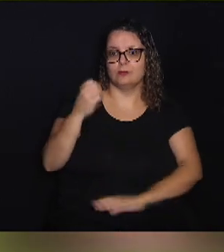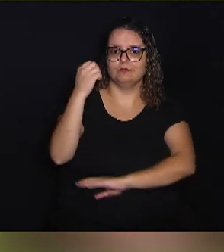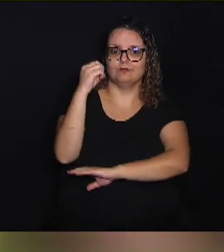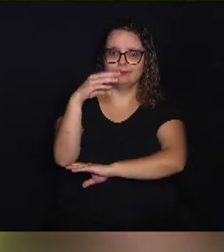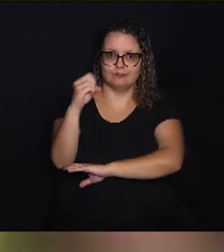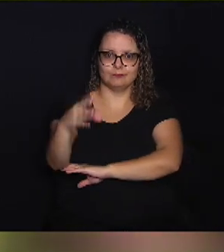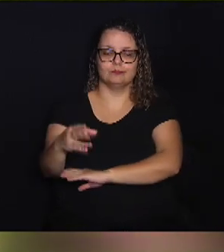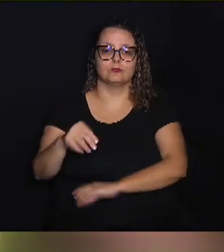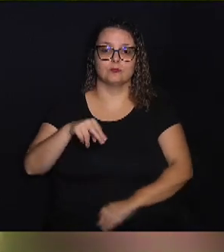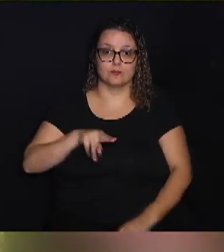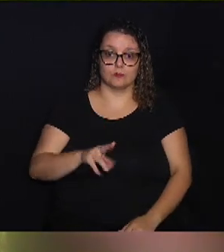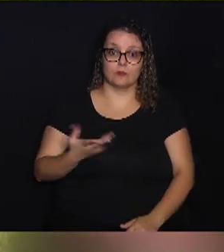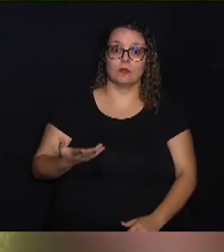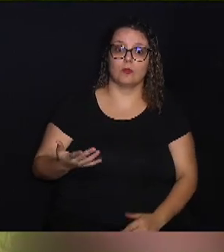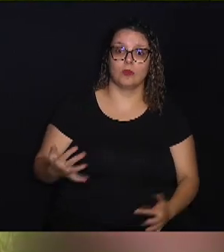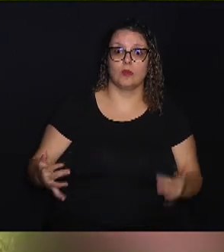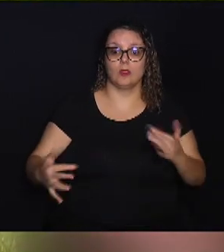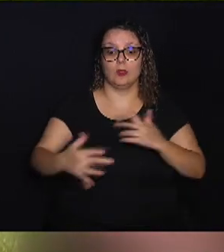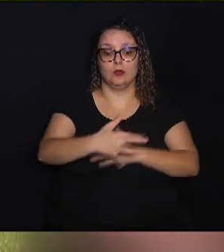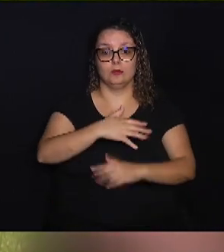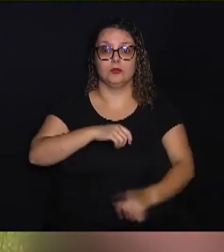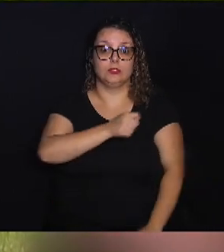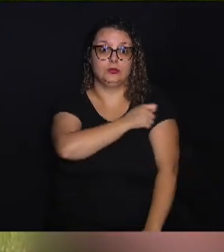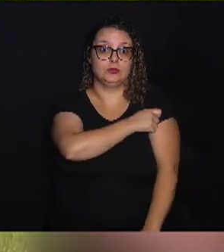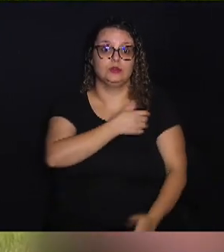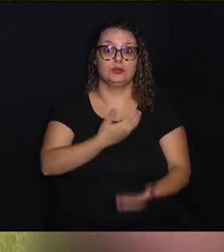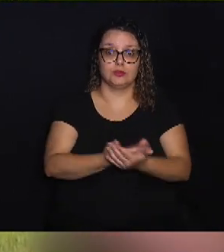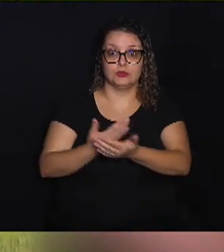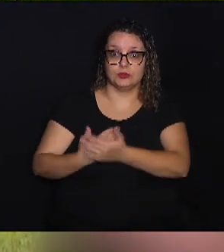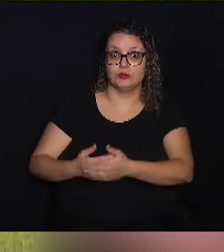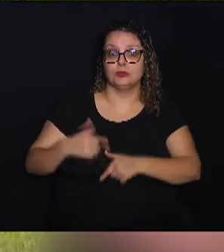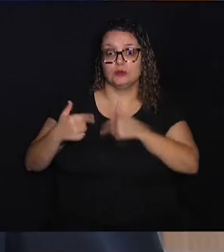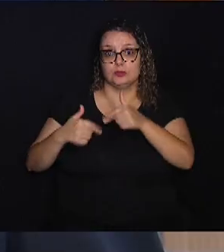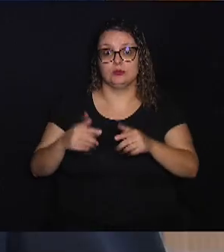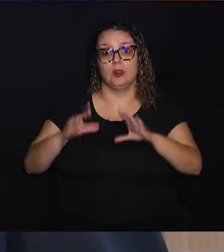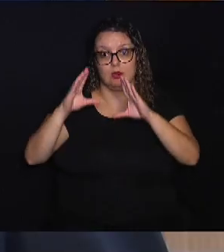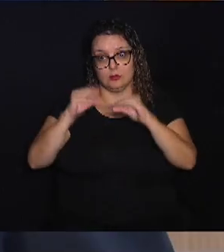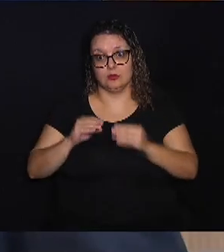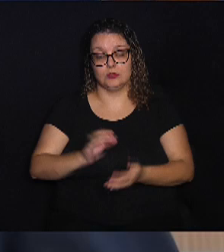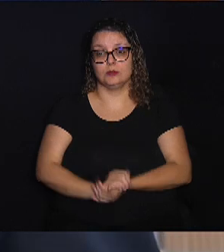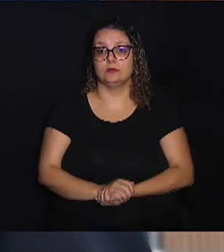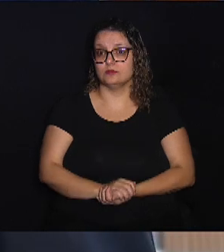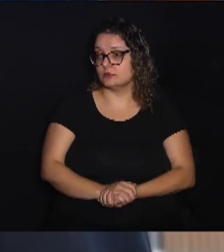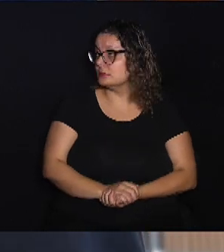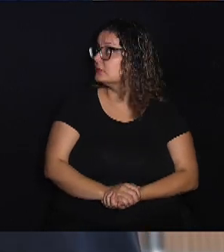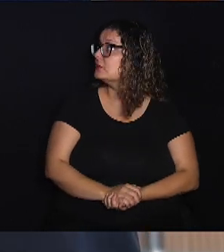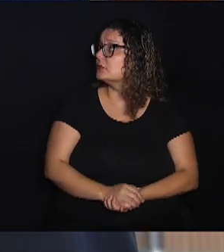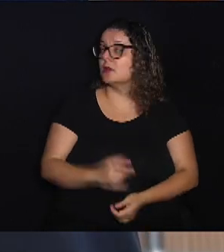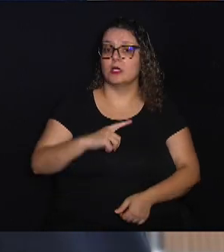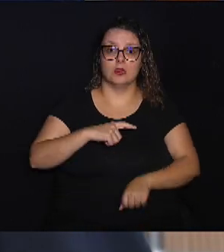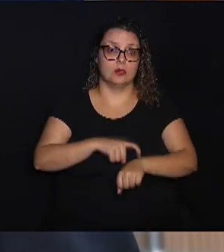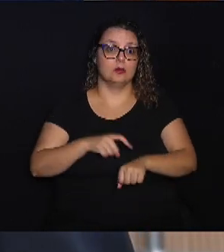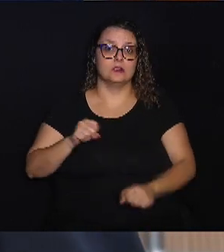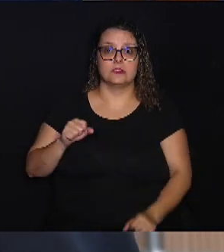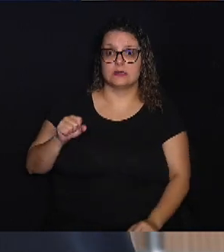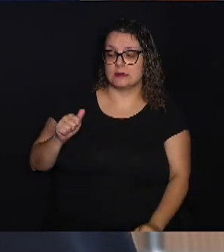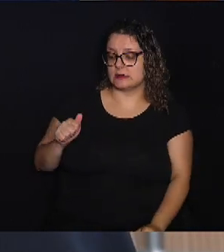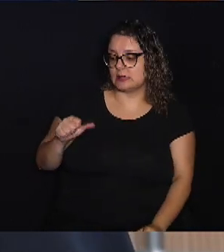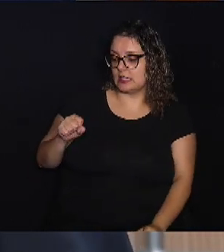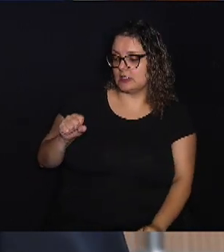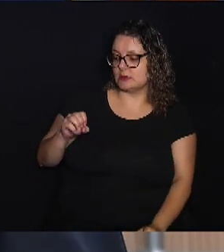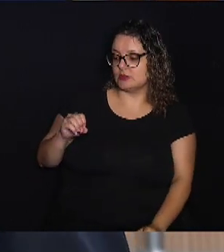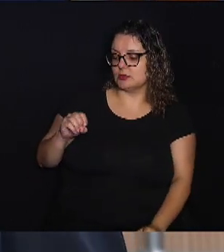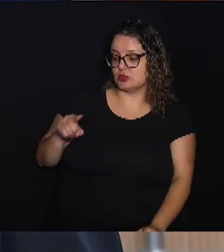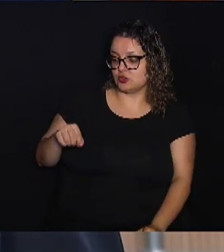ou onde há circulação de estudantes e trabalhadores durante a noite. Existe sempre aquele período de sazonalidade que aumenta,